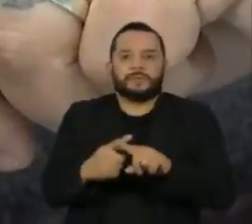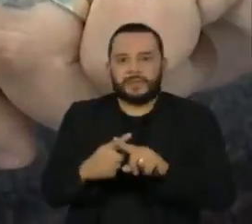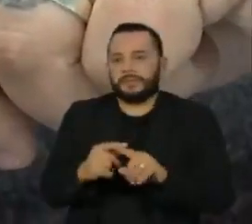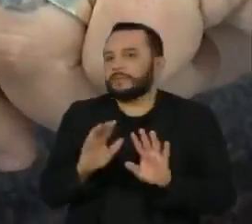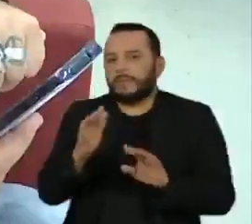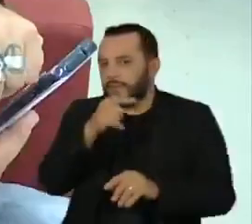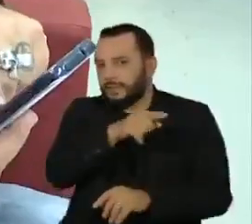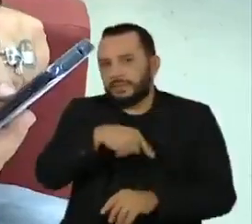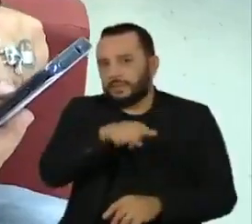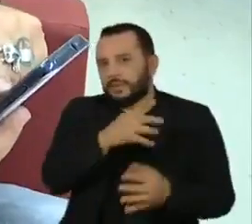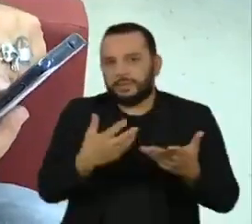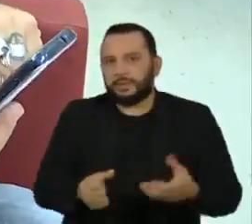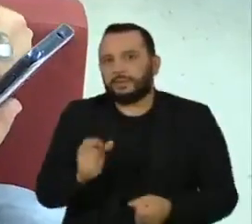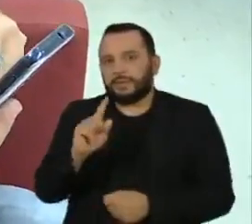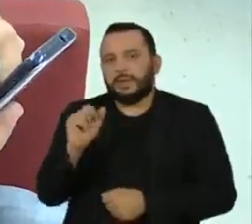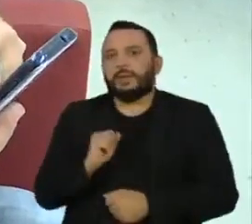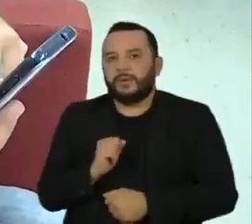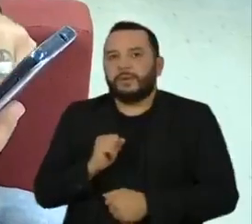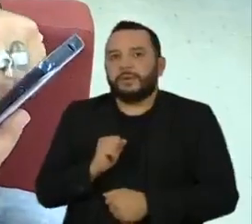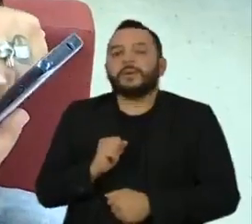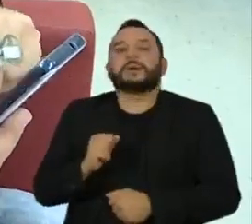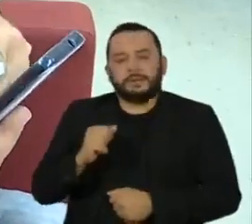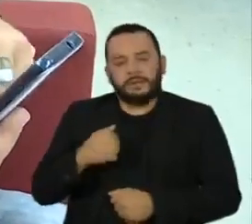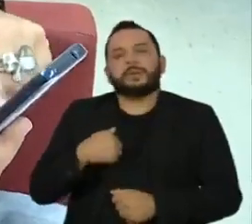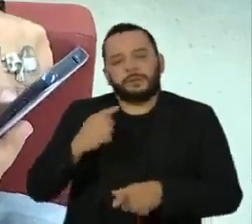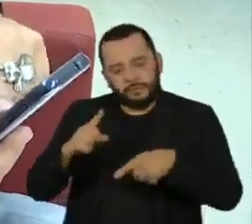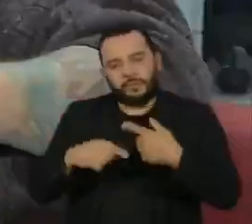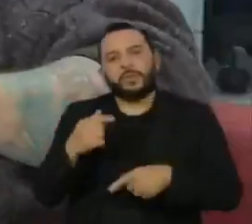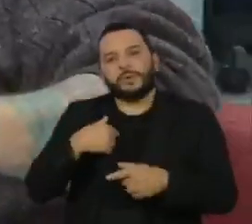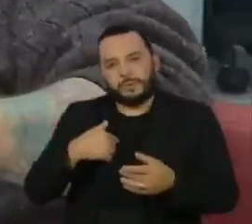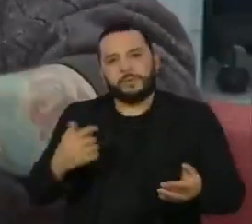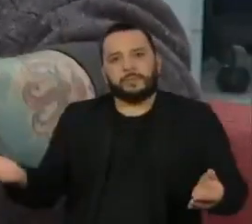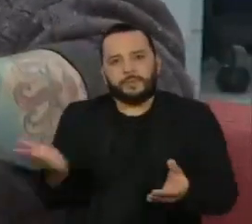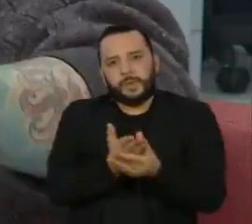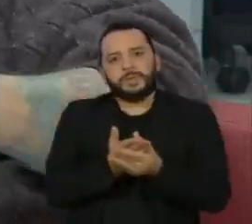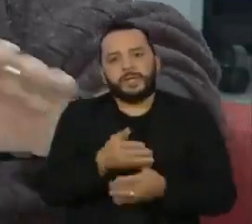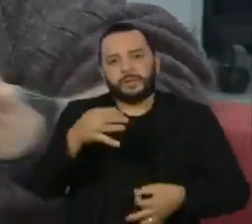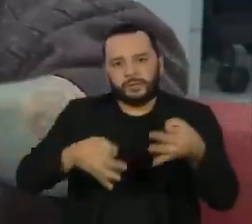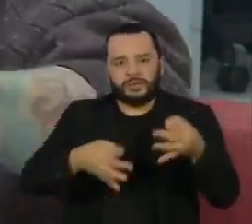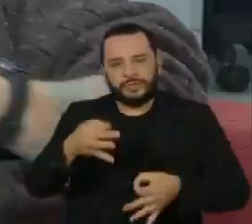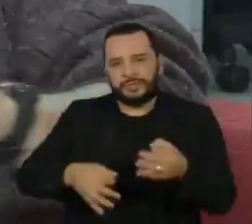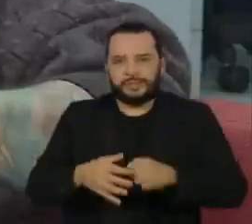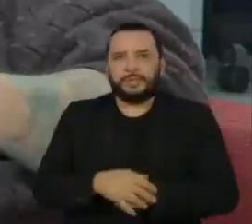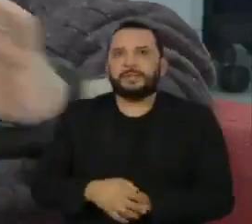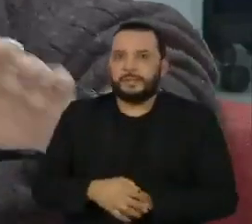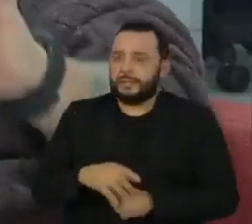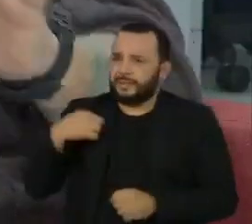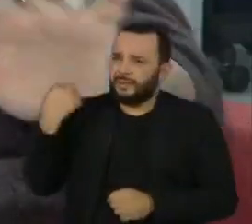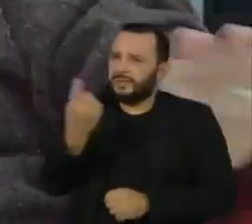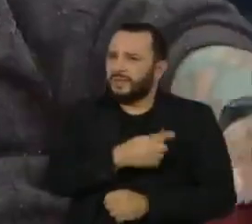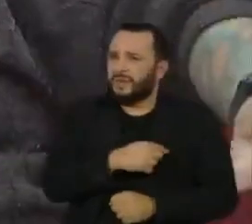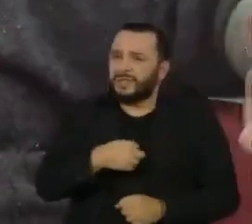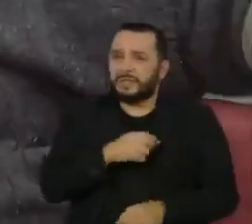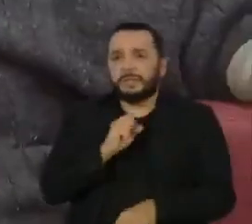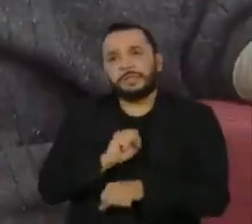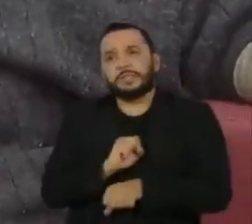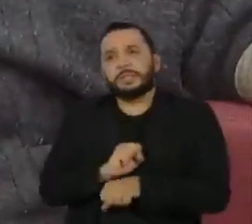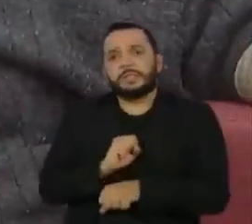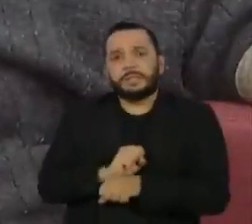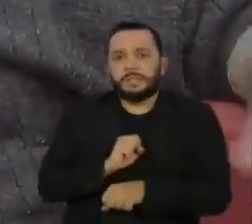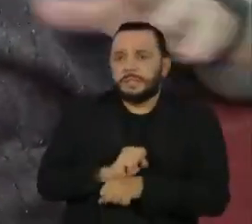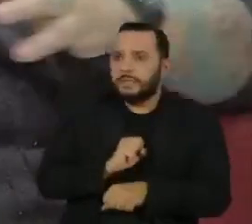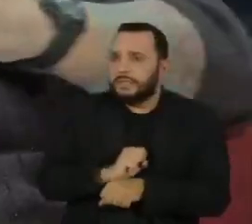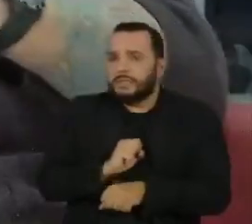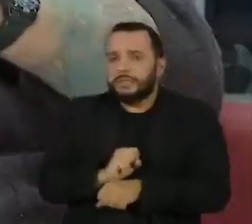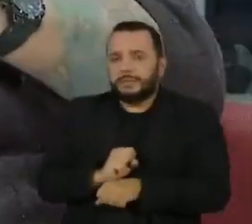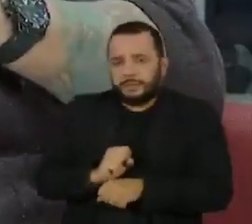o recurso negado. Então, ingressou com uma ação na justiça. A gente fica rendido, completamente rendido na mão dos bancos.